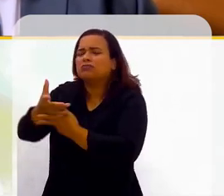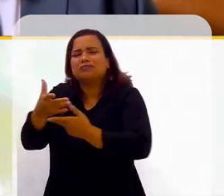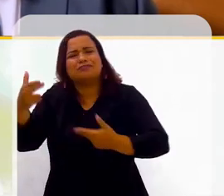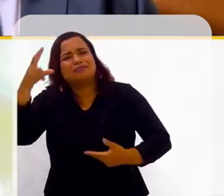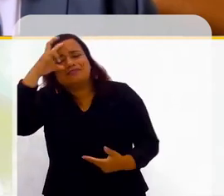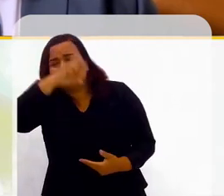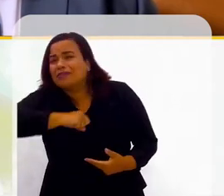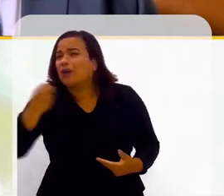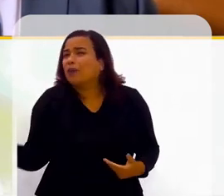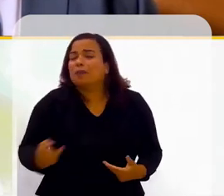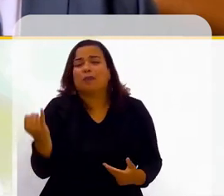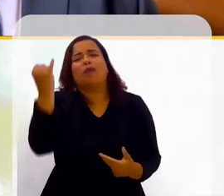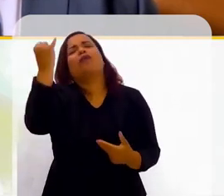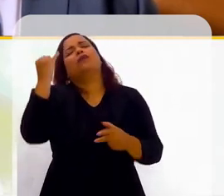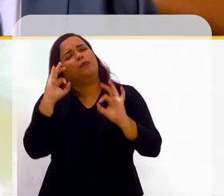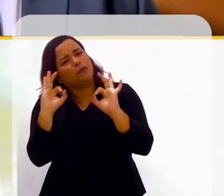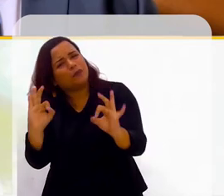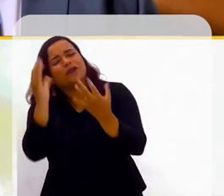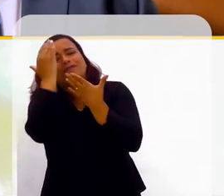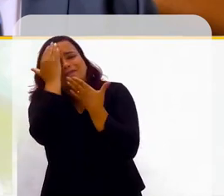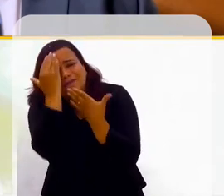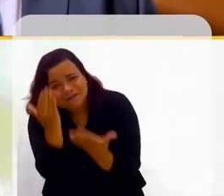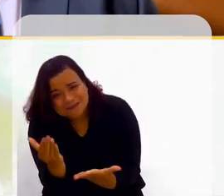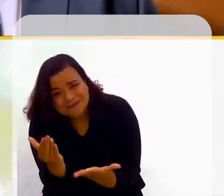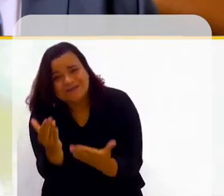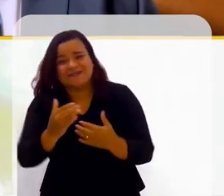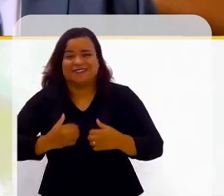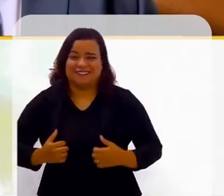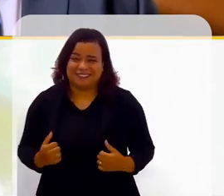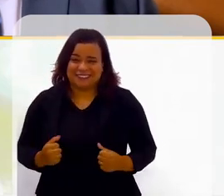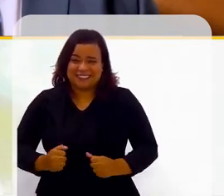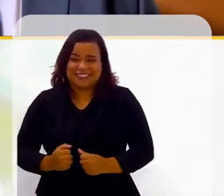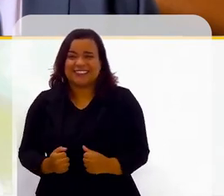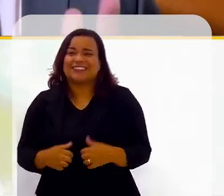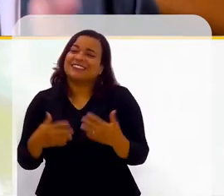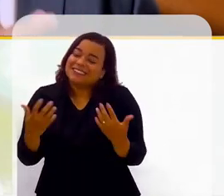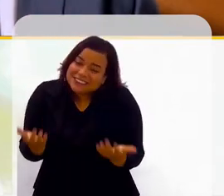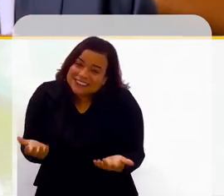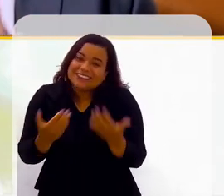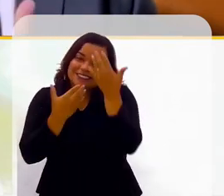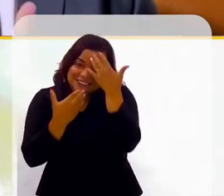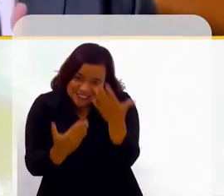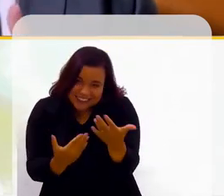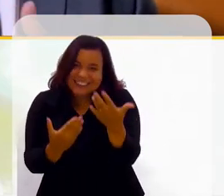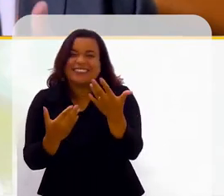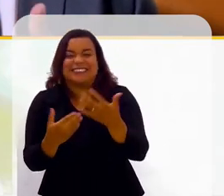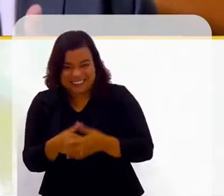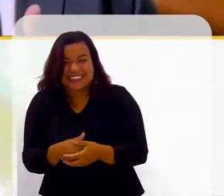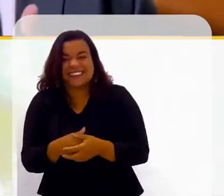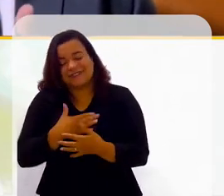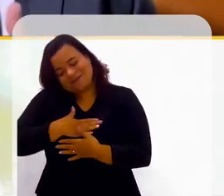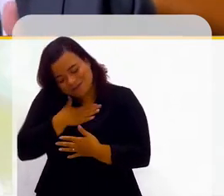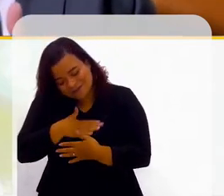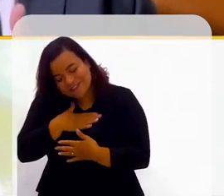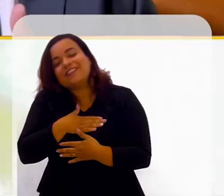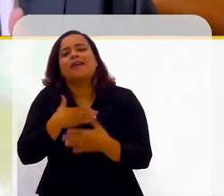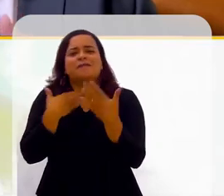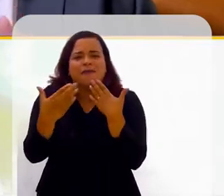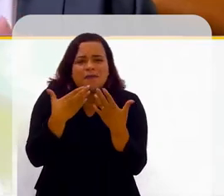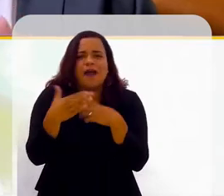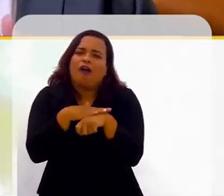vida preciosas. Então, eu só tenho a te agradecer. Bem, eu que agradeço. Foi um prazer